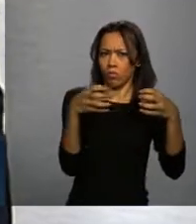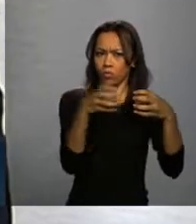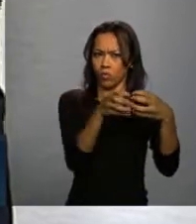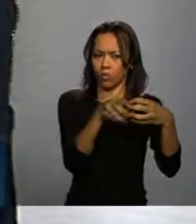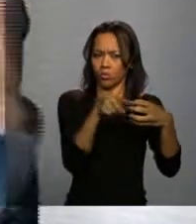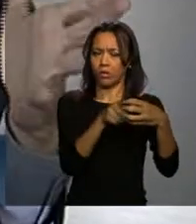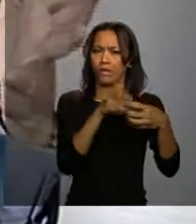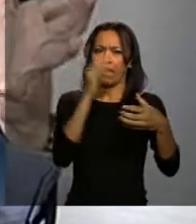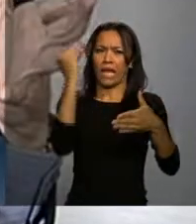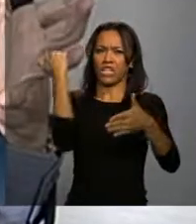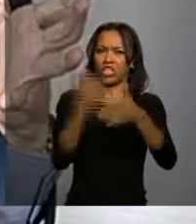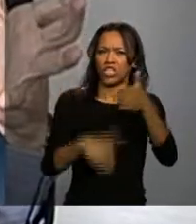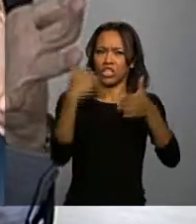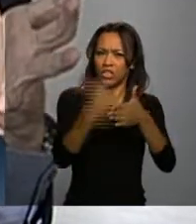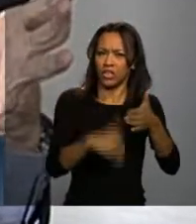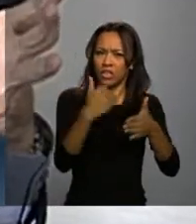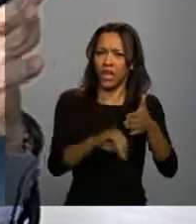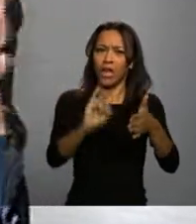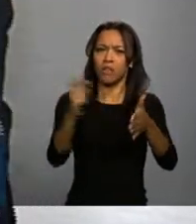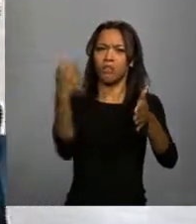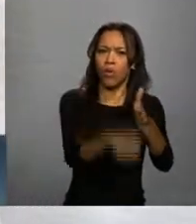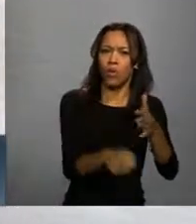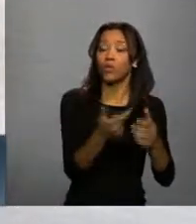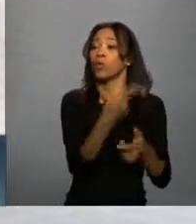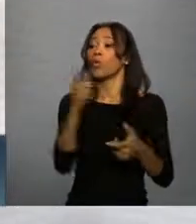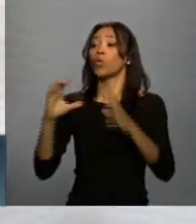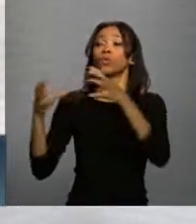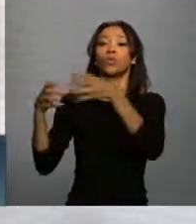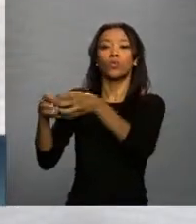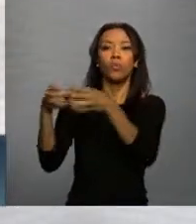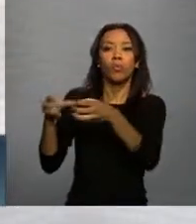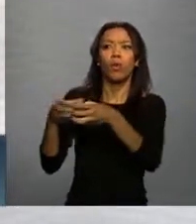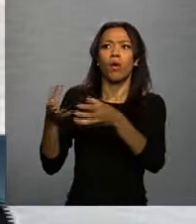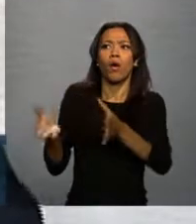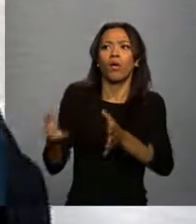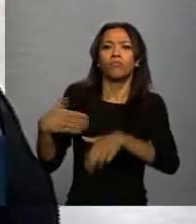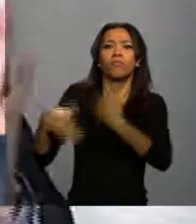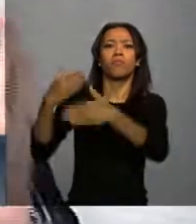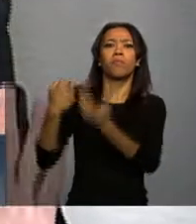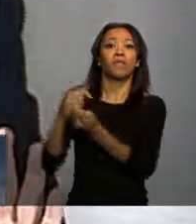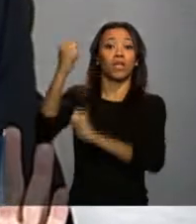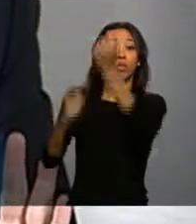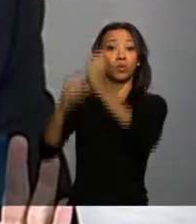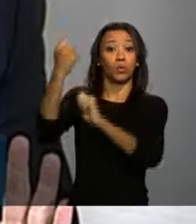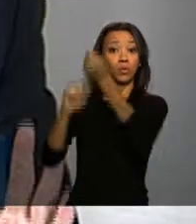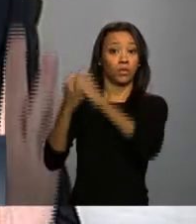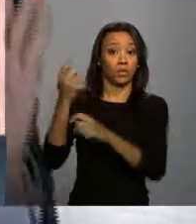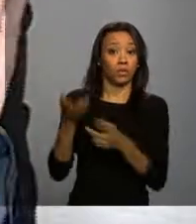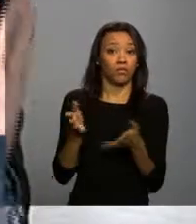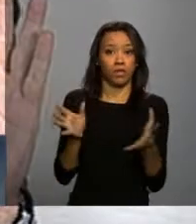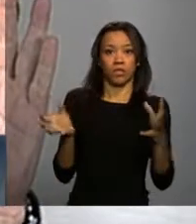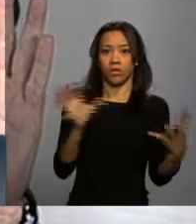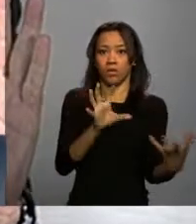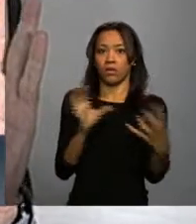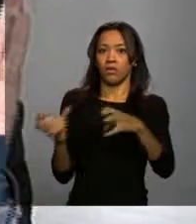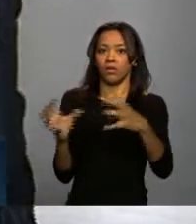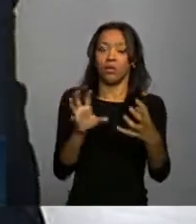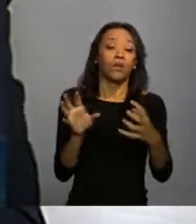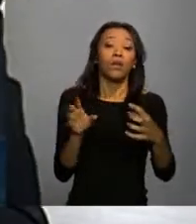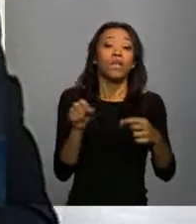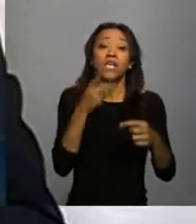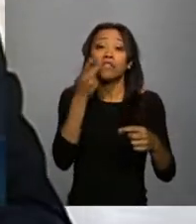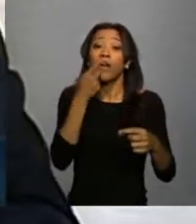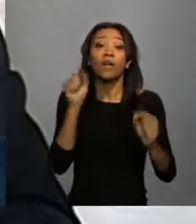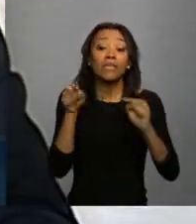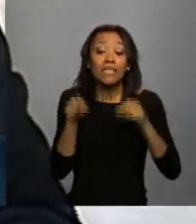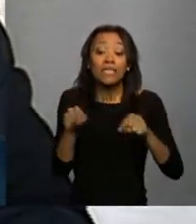mais impostos, outro quer gerar mais desenvolvimento da indústria, e todos eles usam como legado de